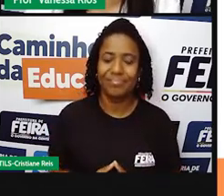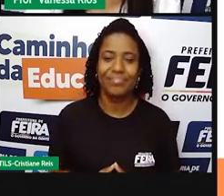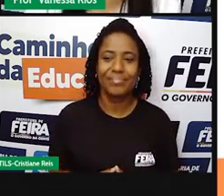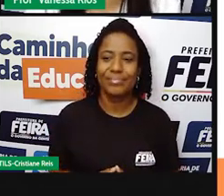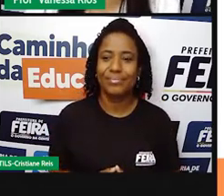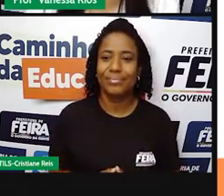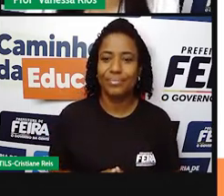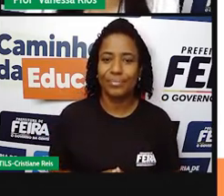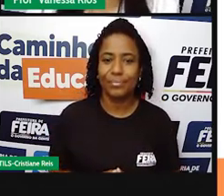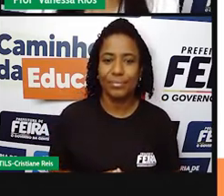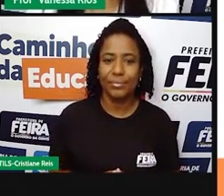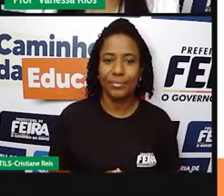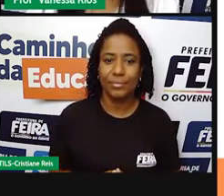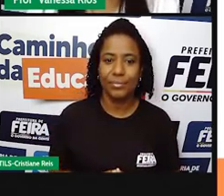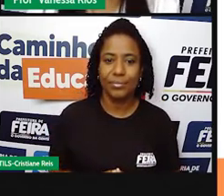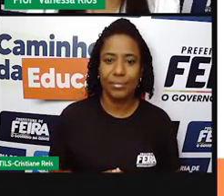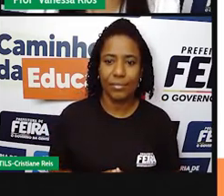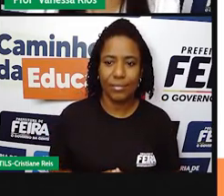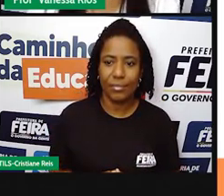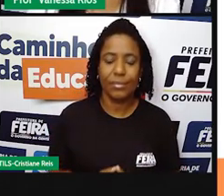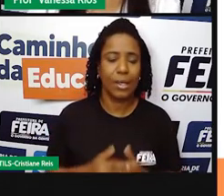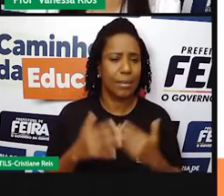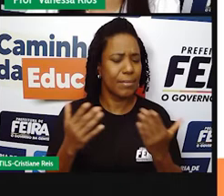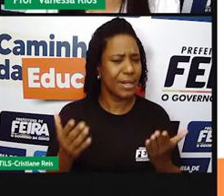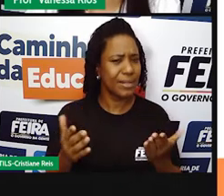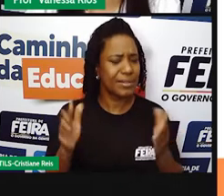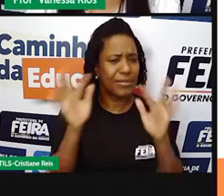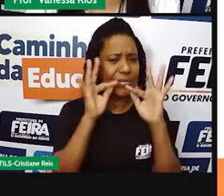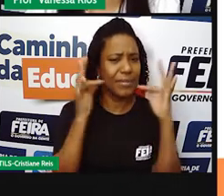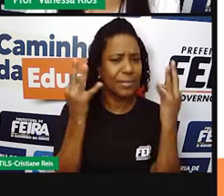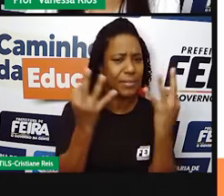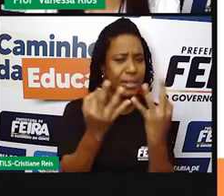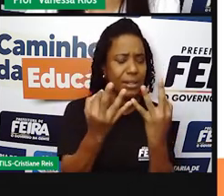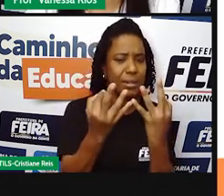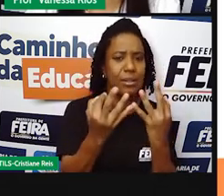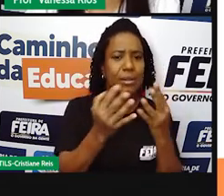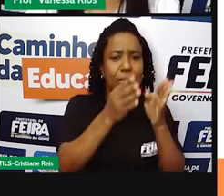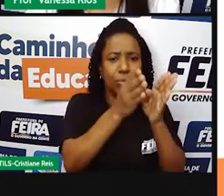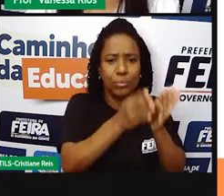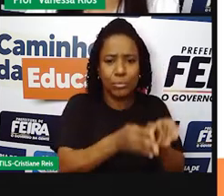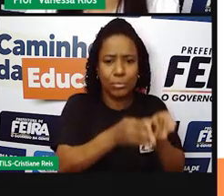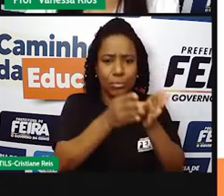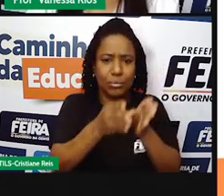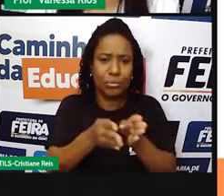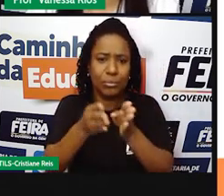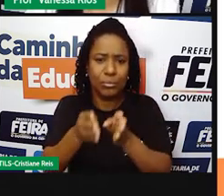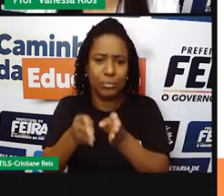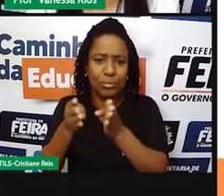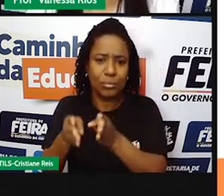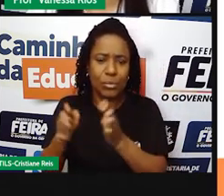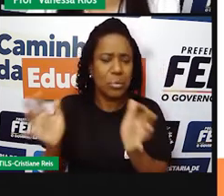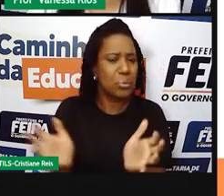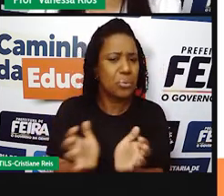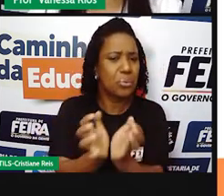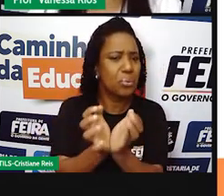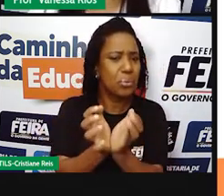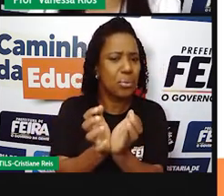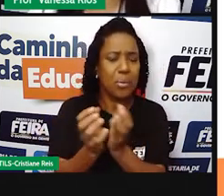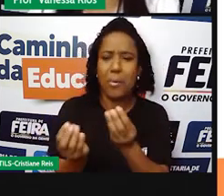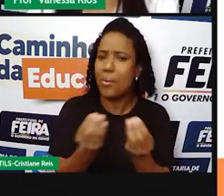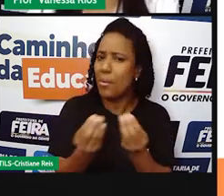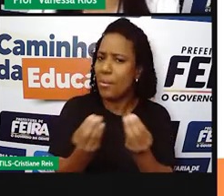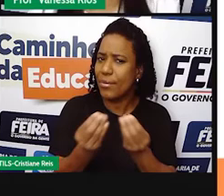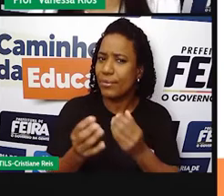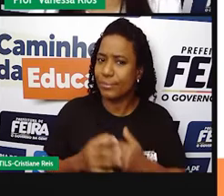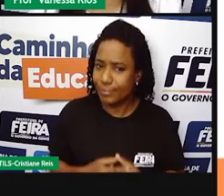Mas aí quando a gente fala em organização familiar, é importante a gente observar como é que os seres humanos, né?